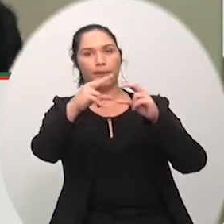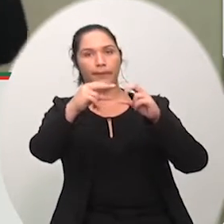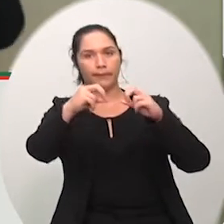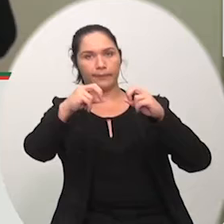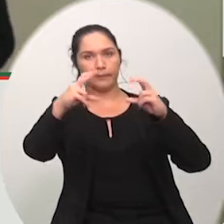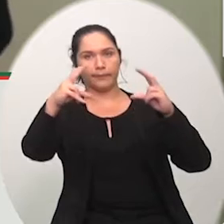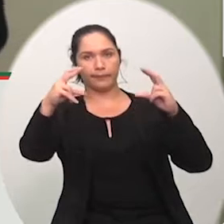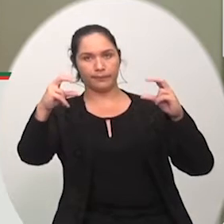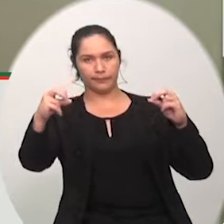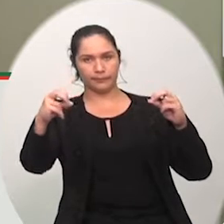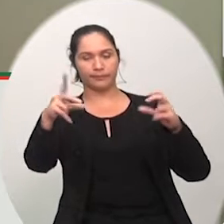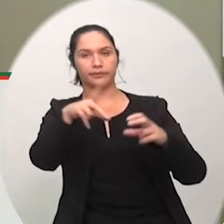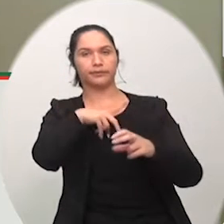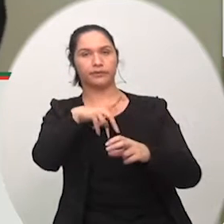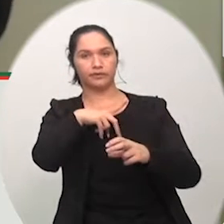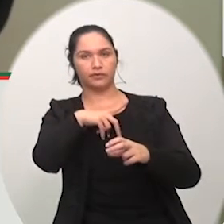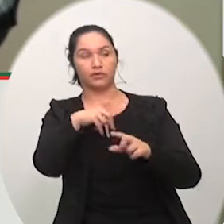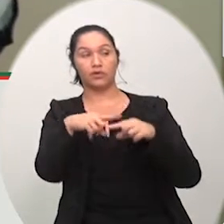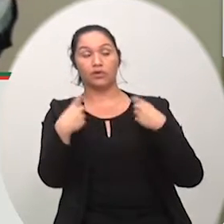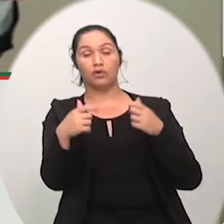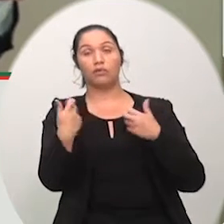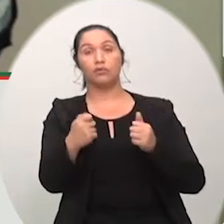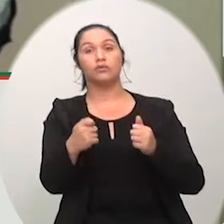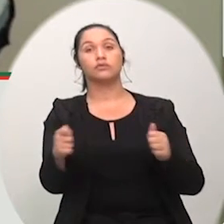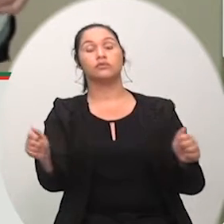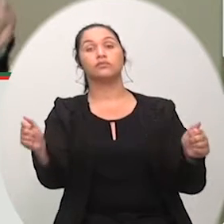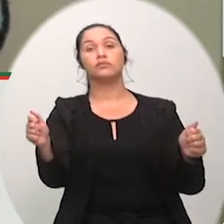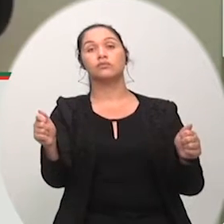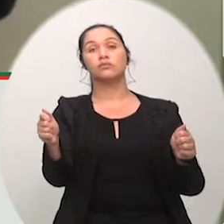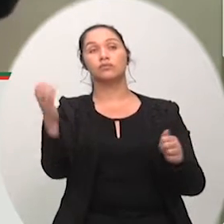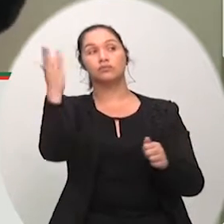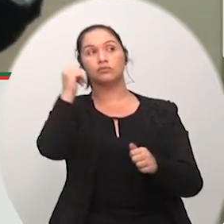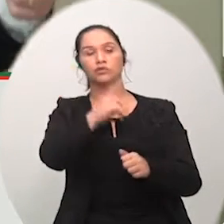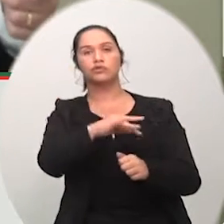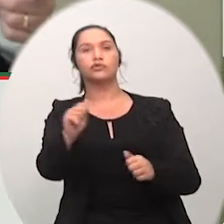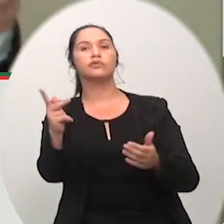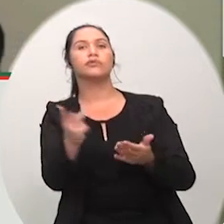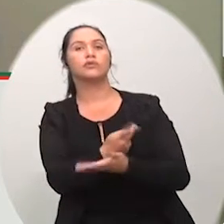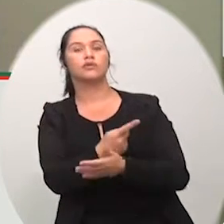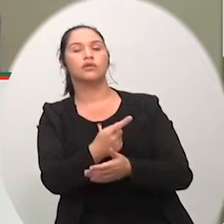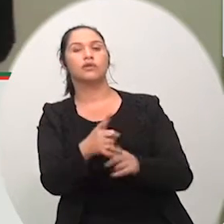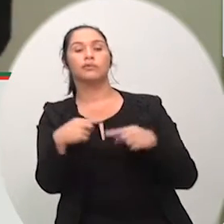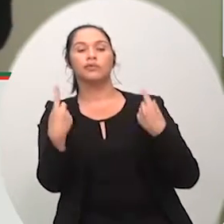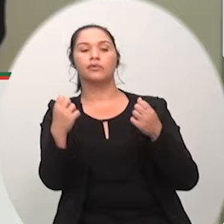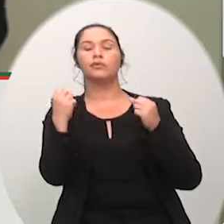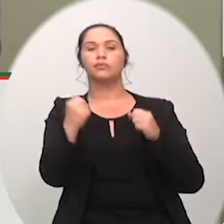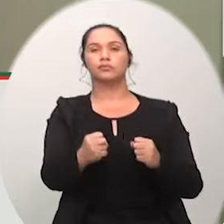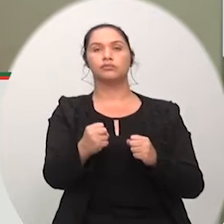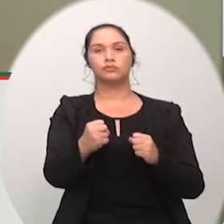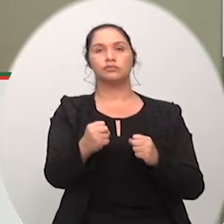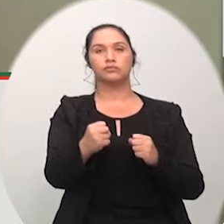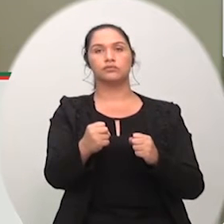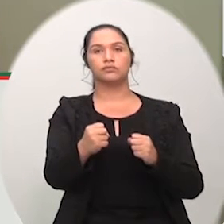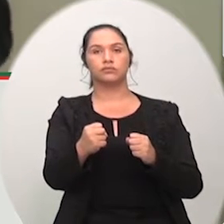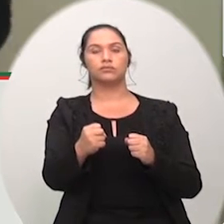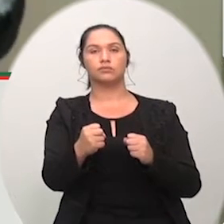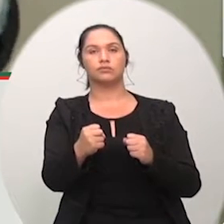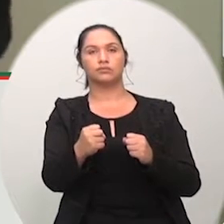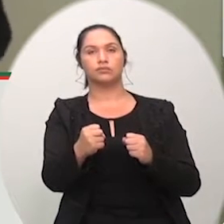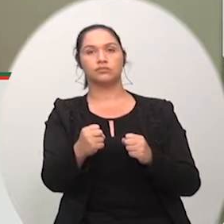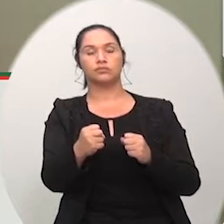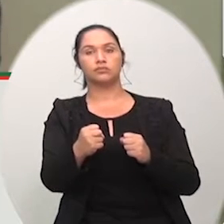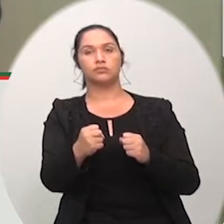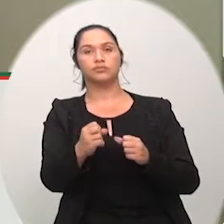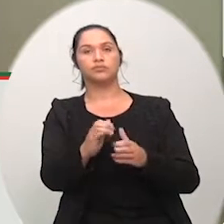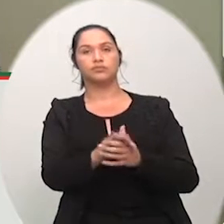atentar qual será o dia e já pedir a nossa representatividade através dos nossos deputados que nós temos deputados aqui na região temos o